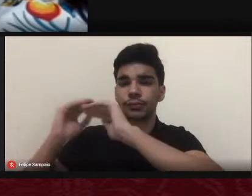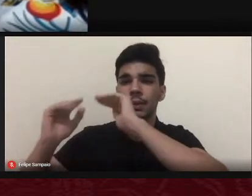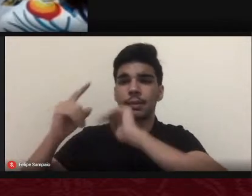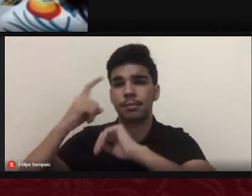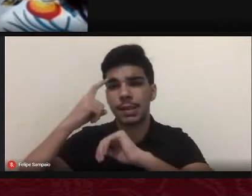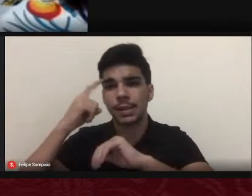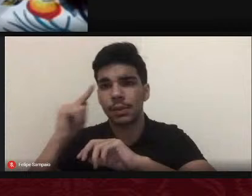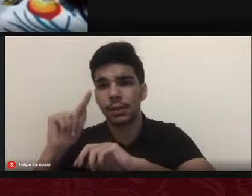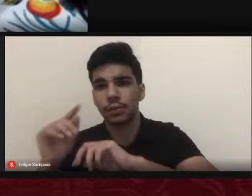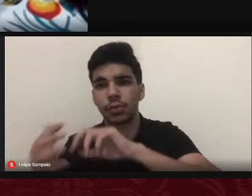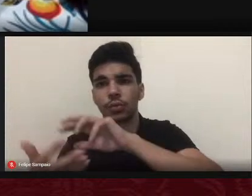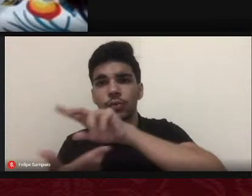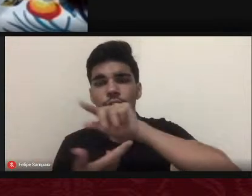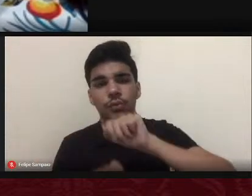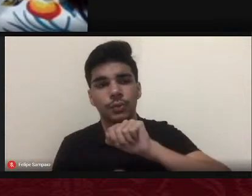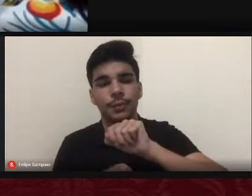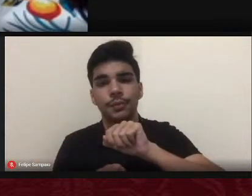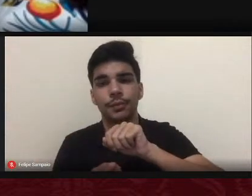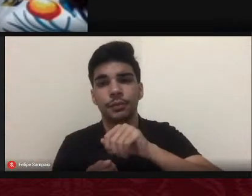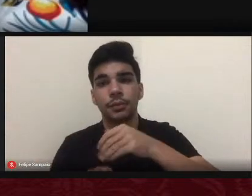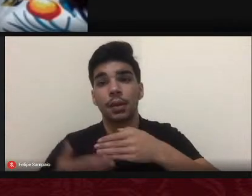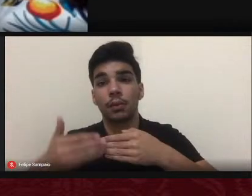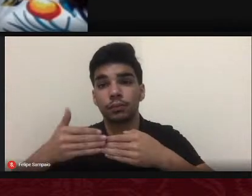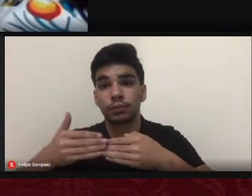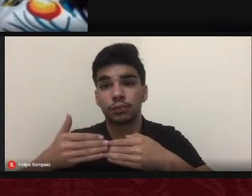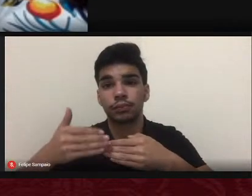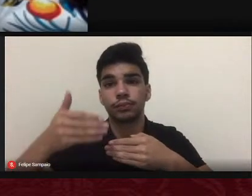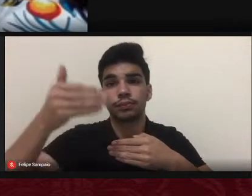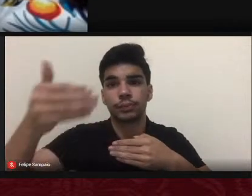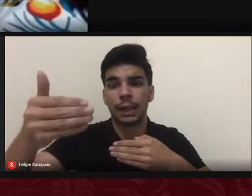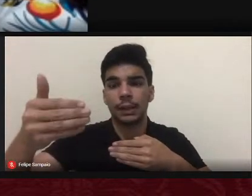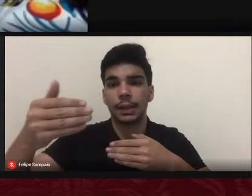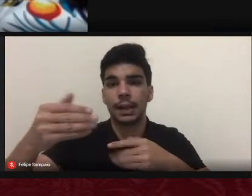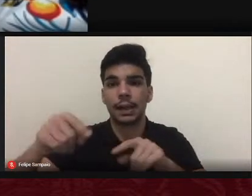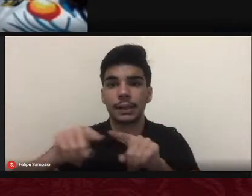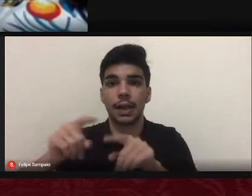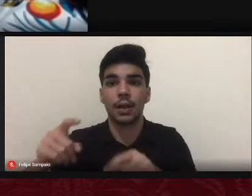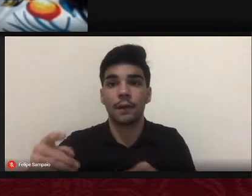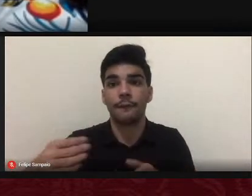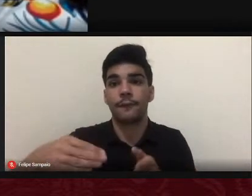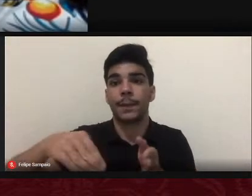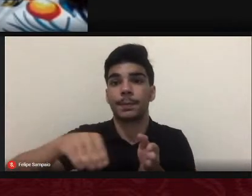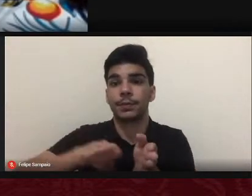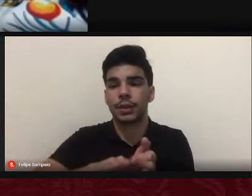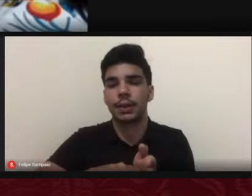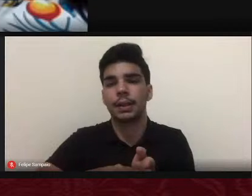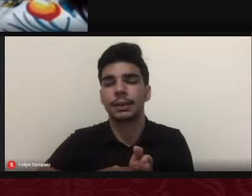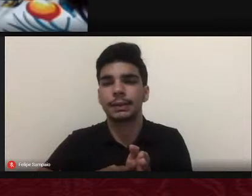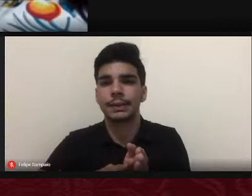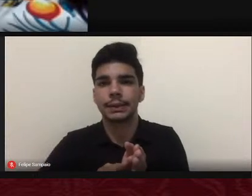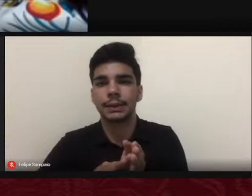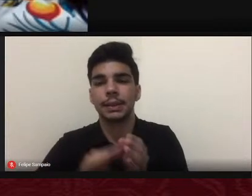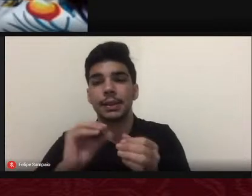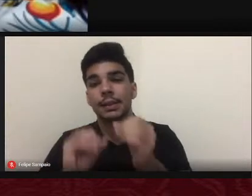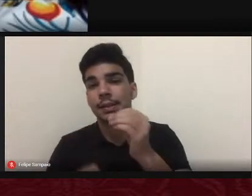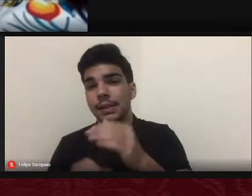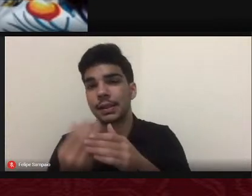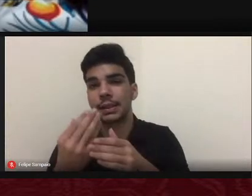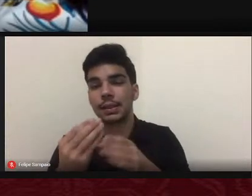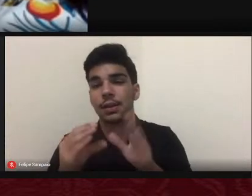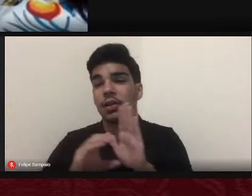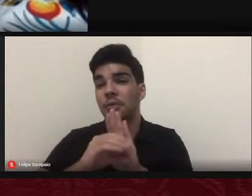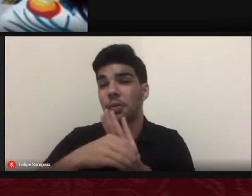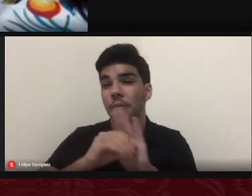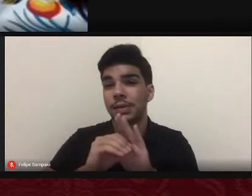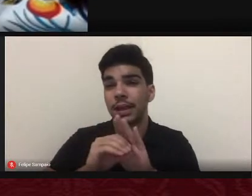o ponto de partida e de chegada dos capítulos reunidos nessa obra não são os conceitos abstratos